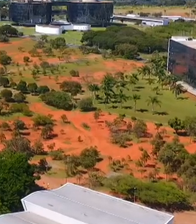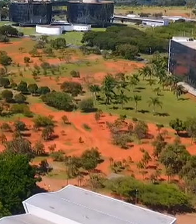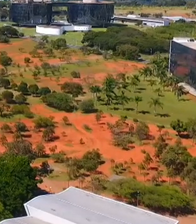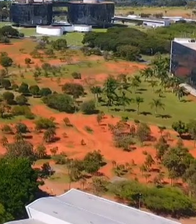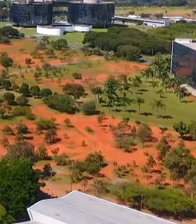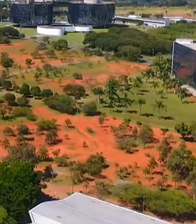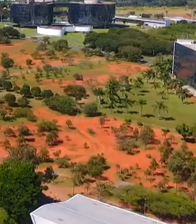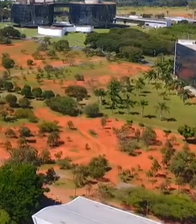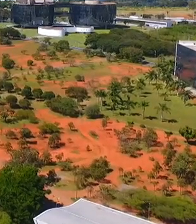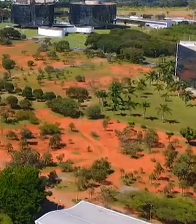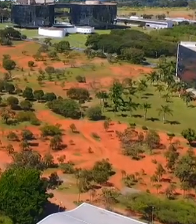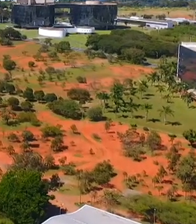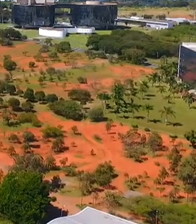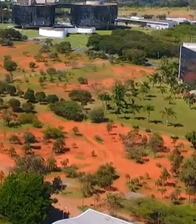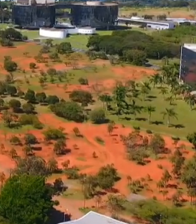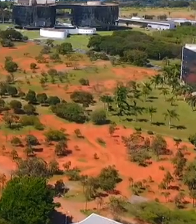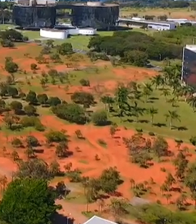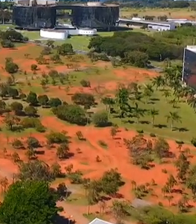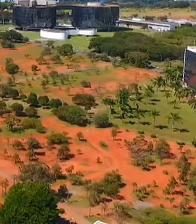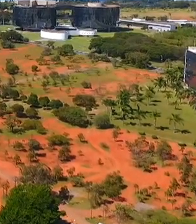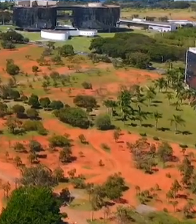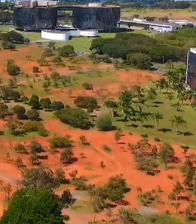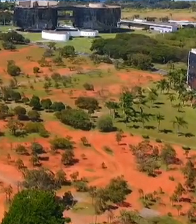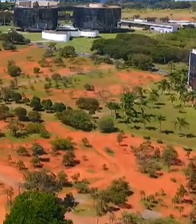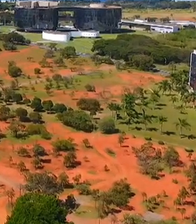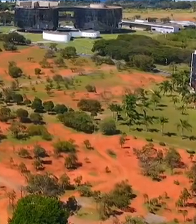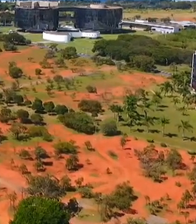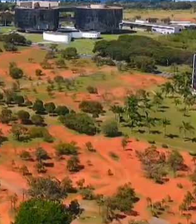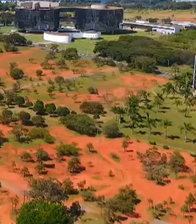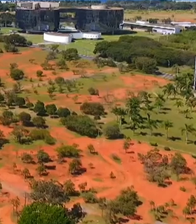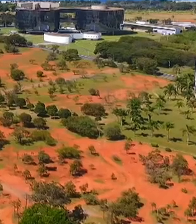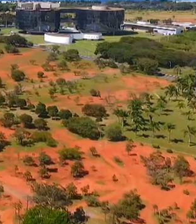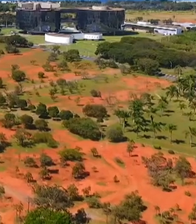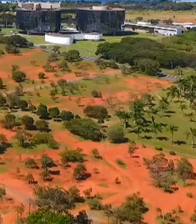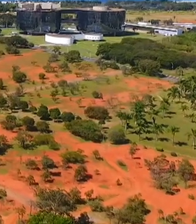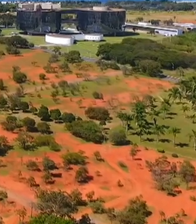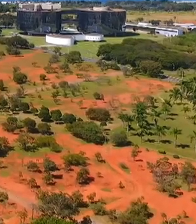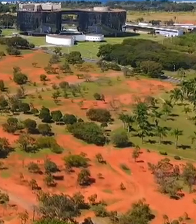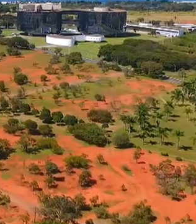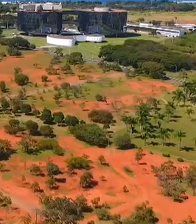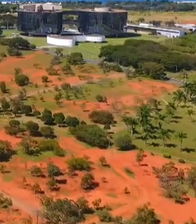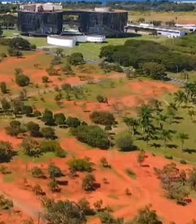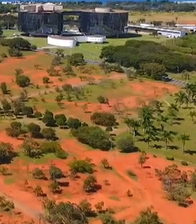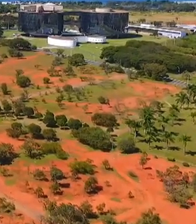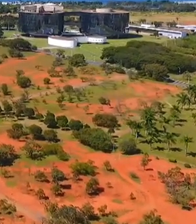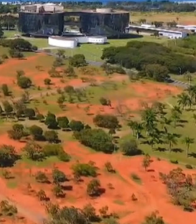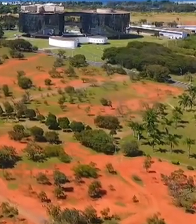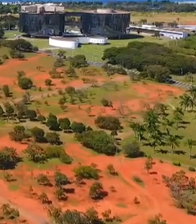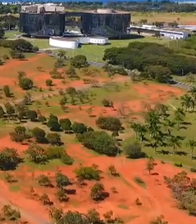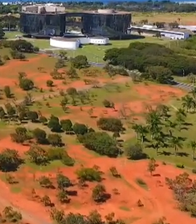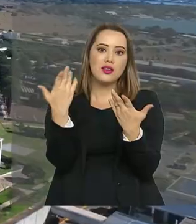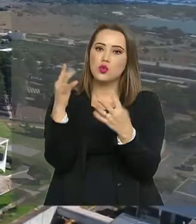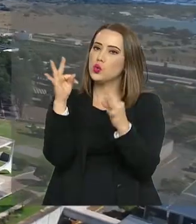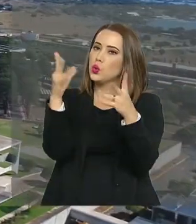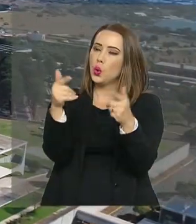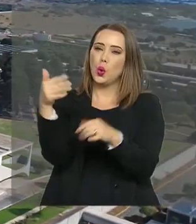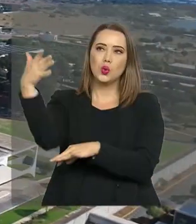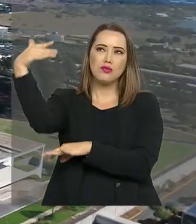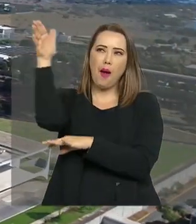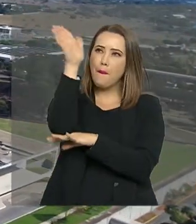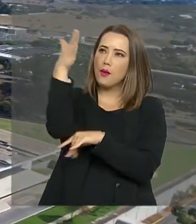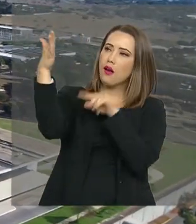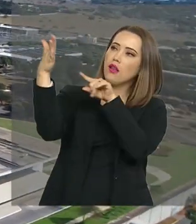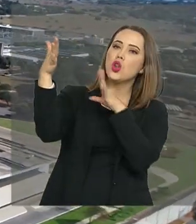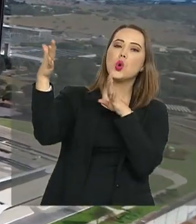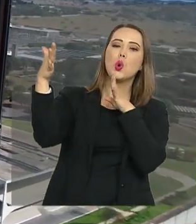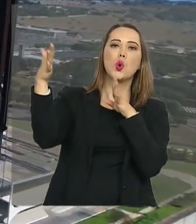O Brasil, como outras nações, possui símbolos nacionais. De todos eles, talvez a bandeira nacional seja o mais